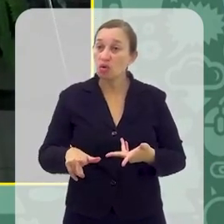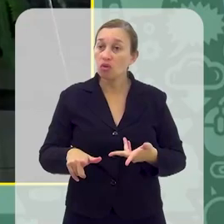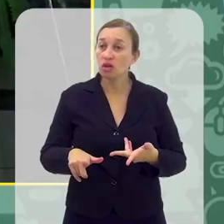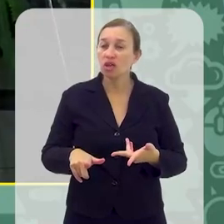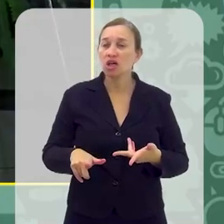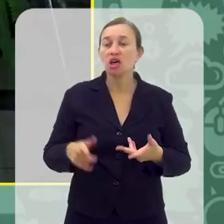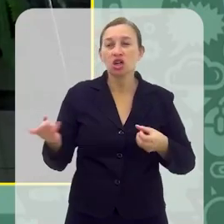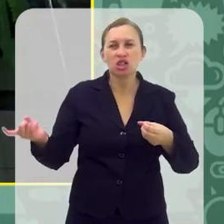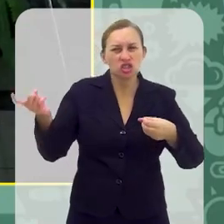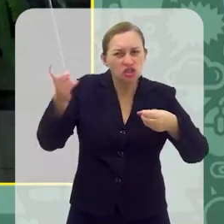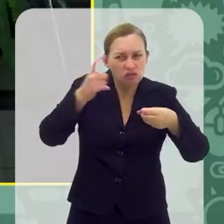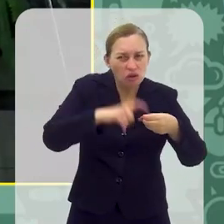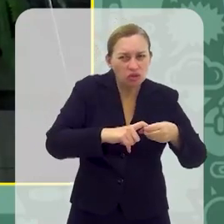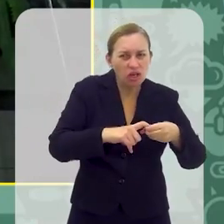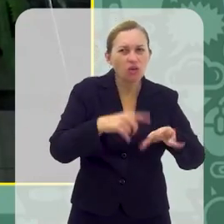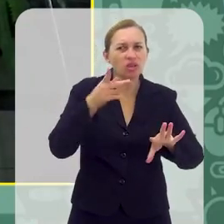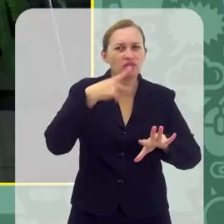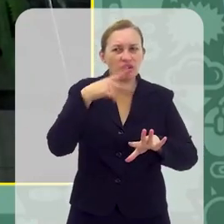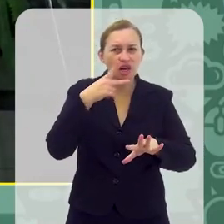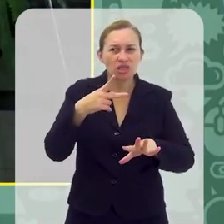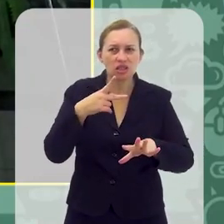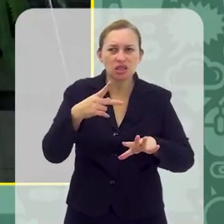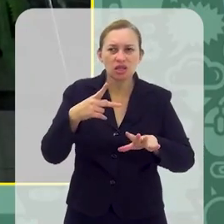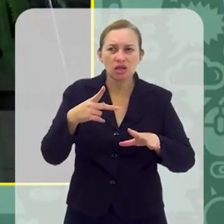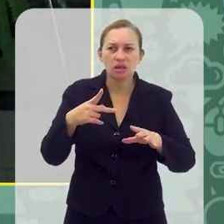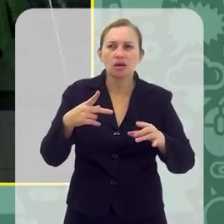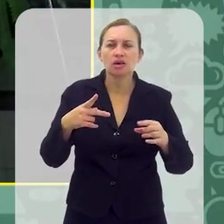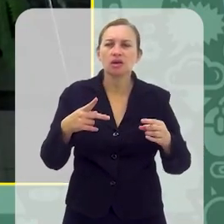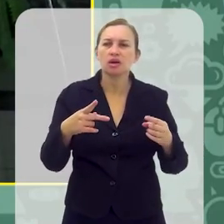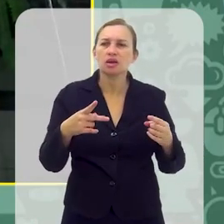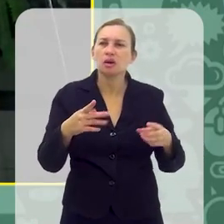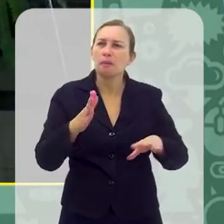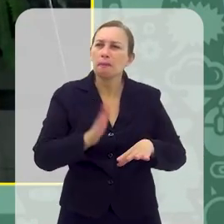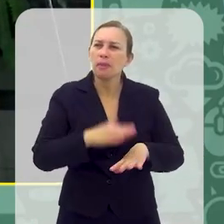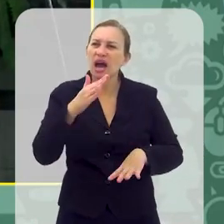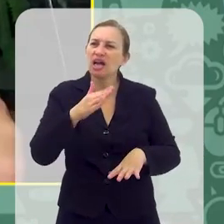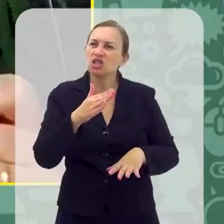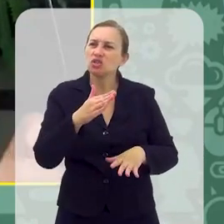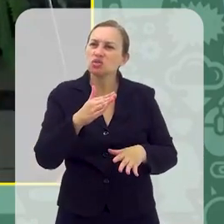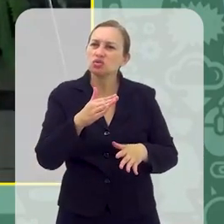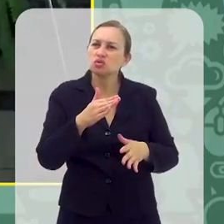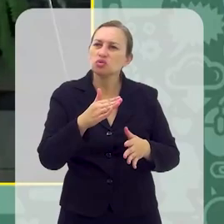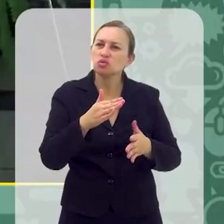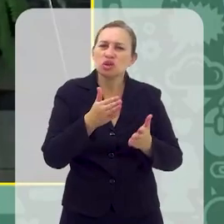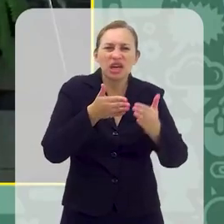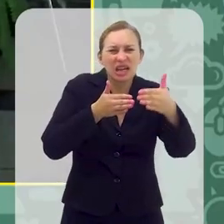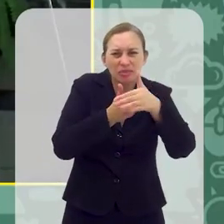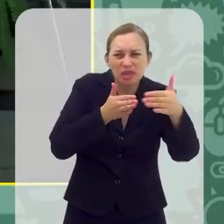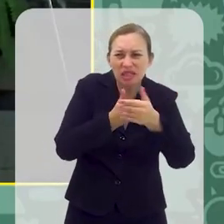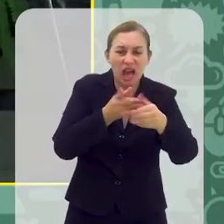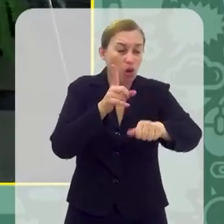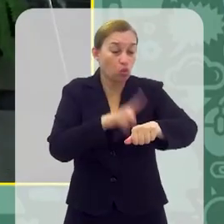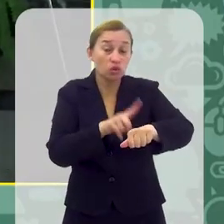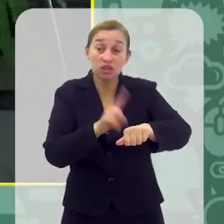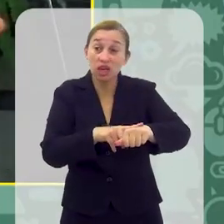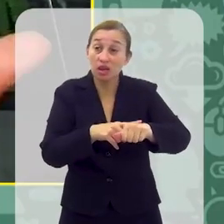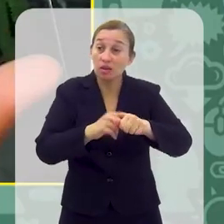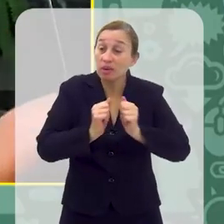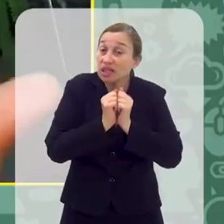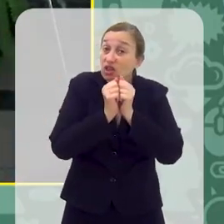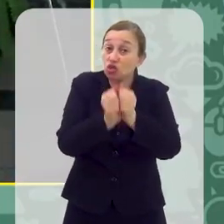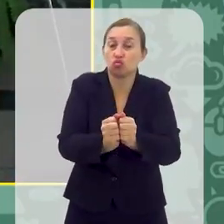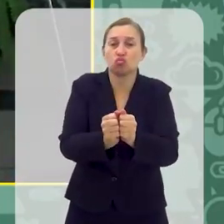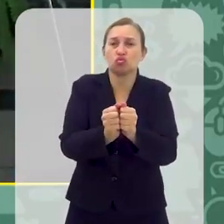volta aqui do que a gente estava falando no começo, que mais do que proibir ou limitar o tempo, é se